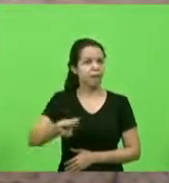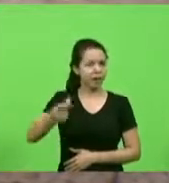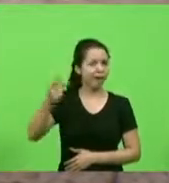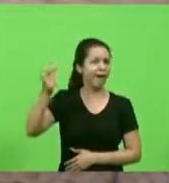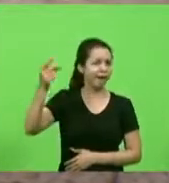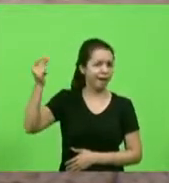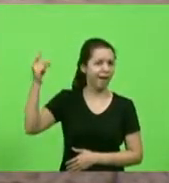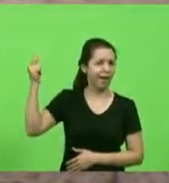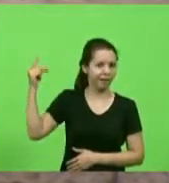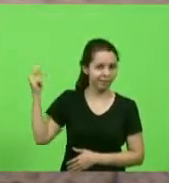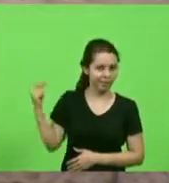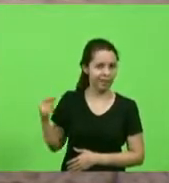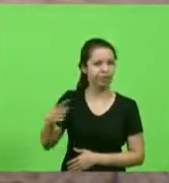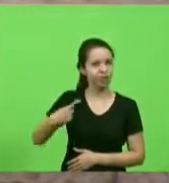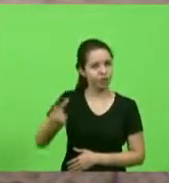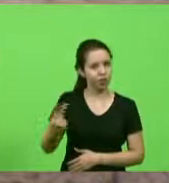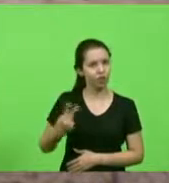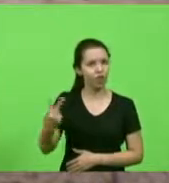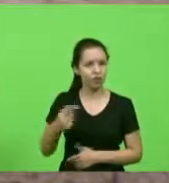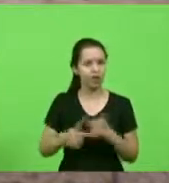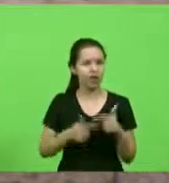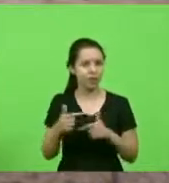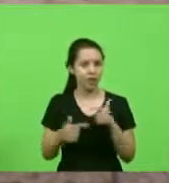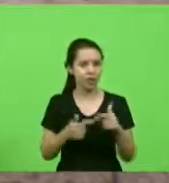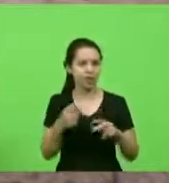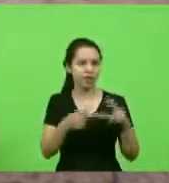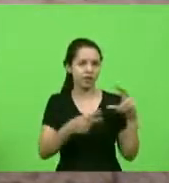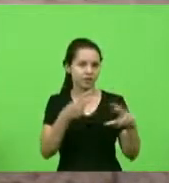fomos vereadores juntos em Blumenau.